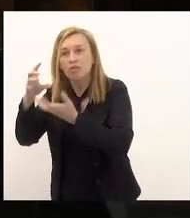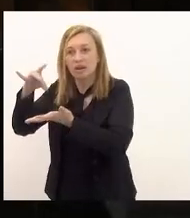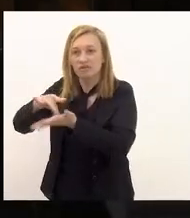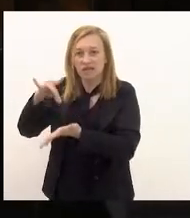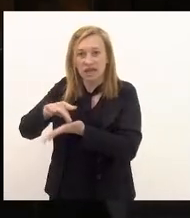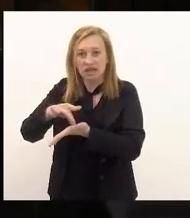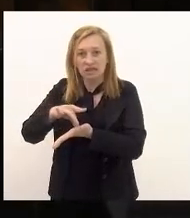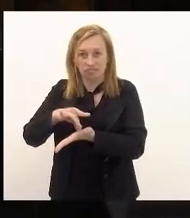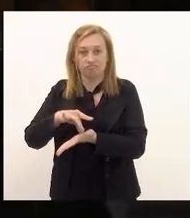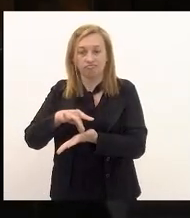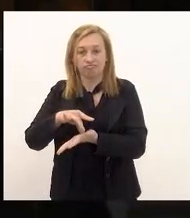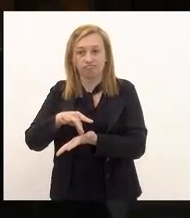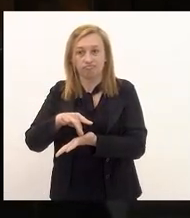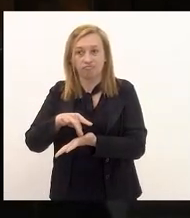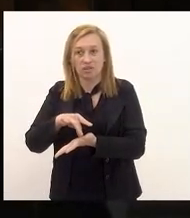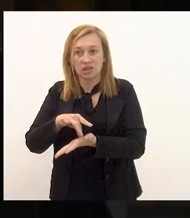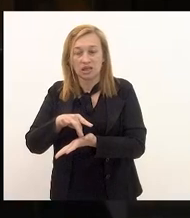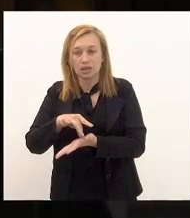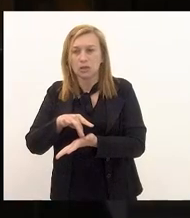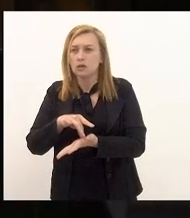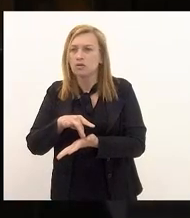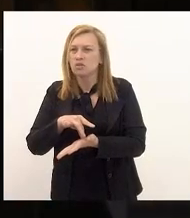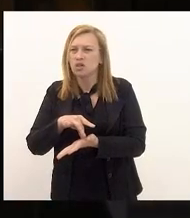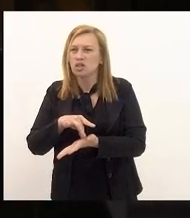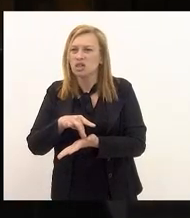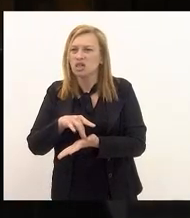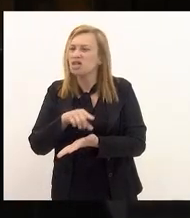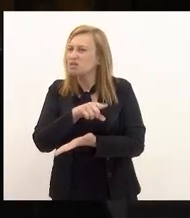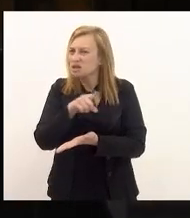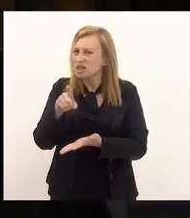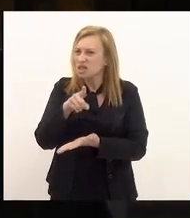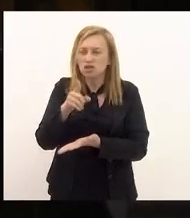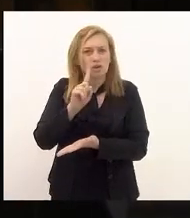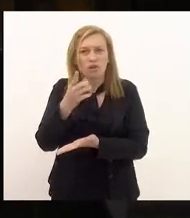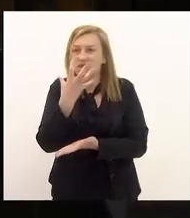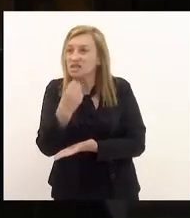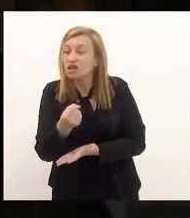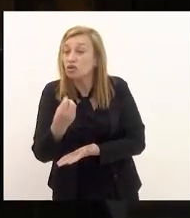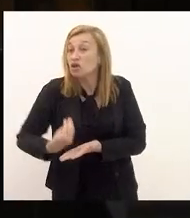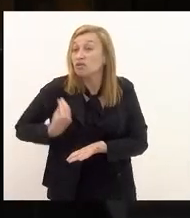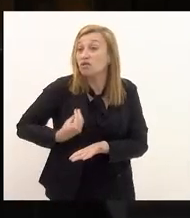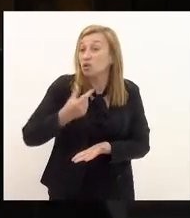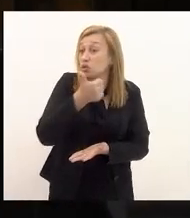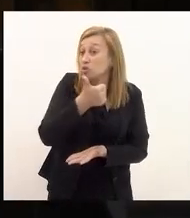toleram de ter de terem vivido o que viveram em 2018